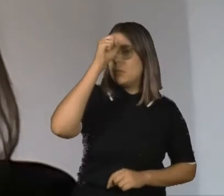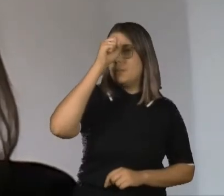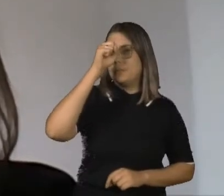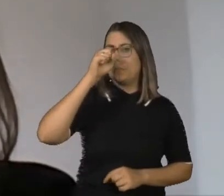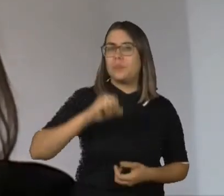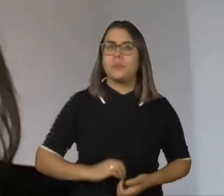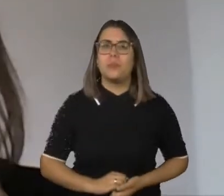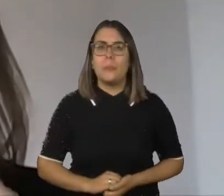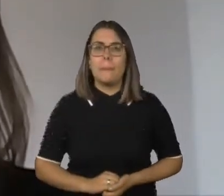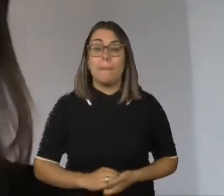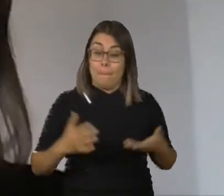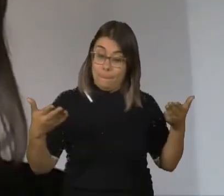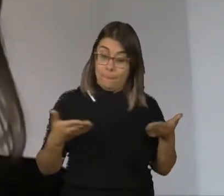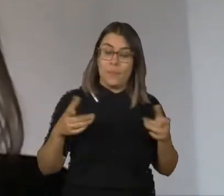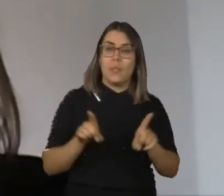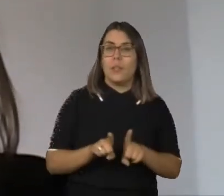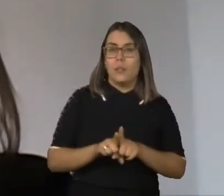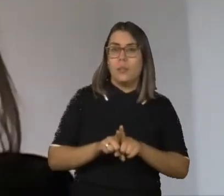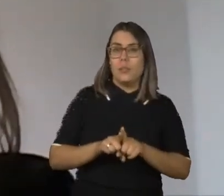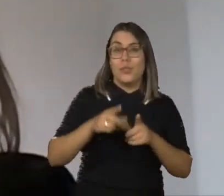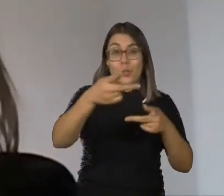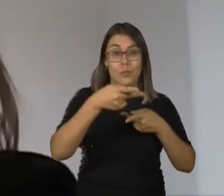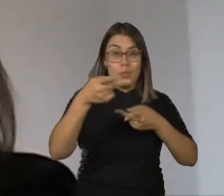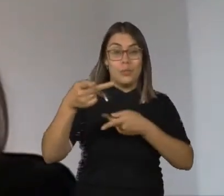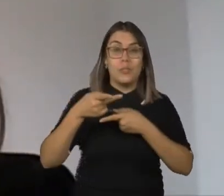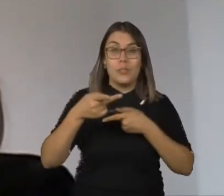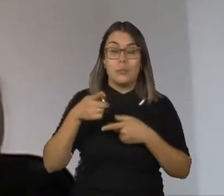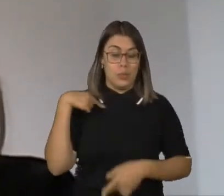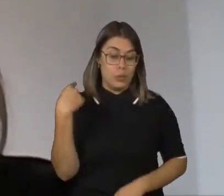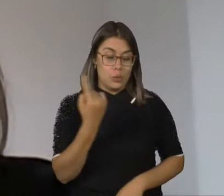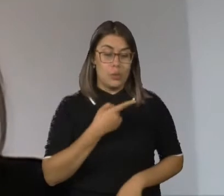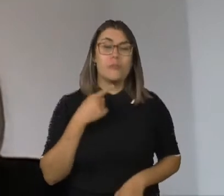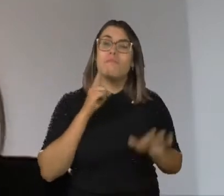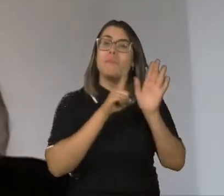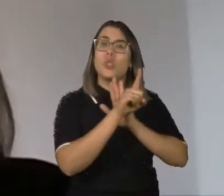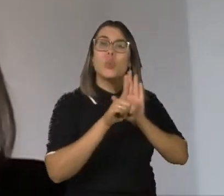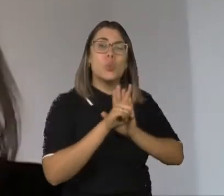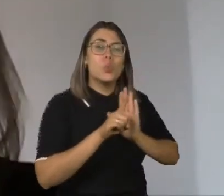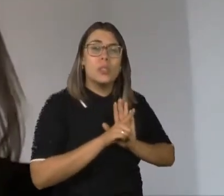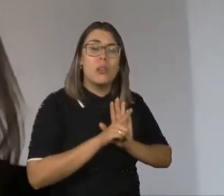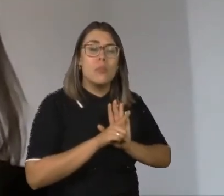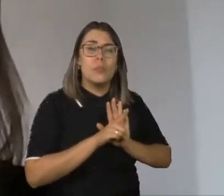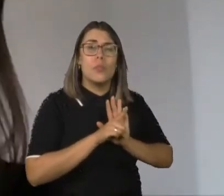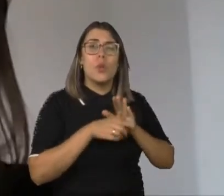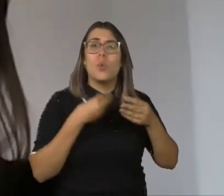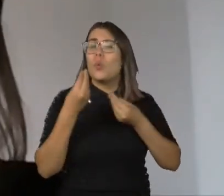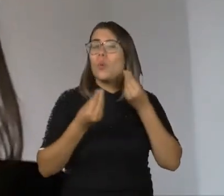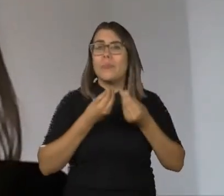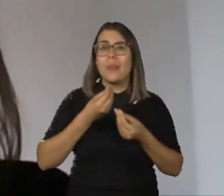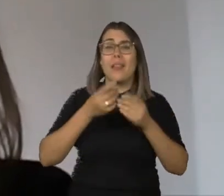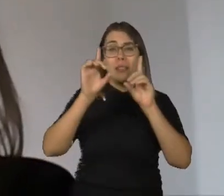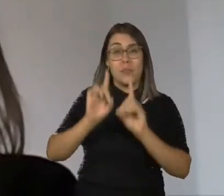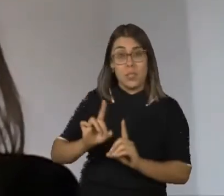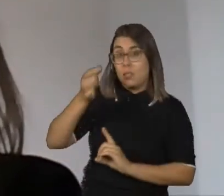da inteligência. Hoje, então, eu quero convidar vocês para que a gente possa se perguntar sobre a deficiência intelectual.